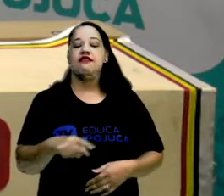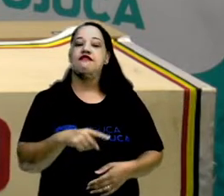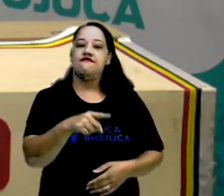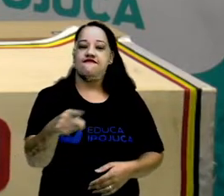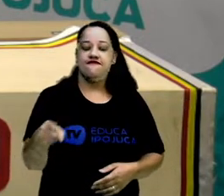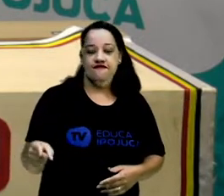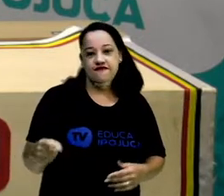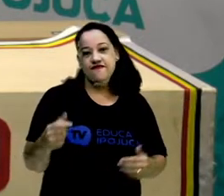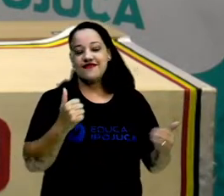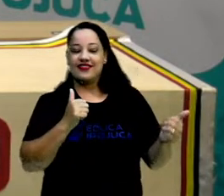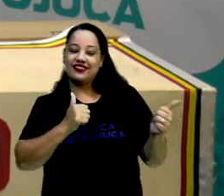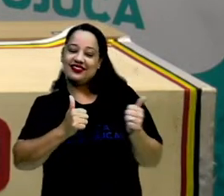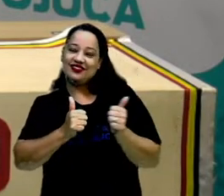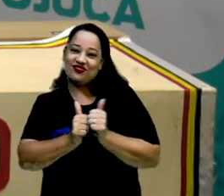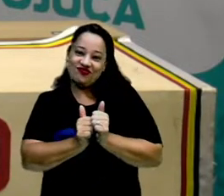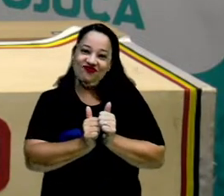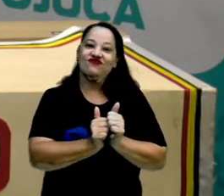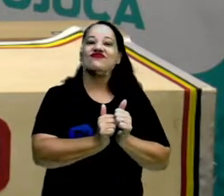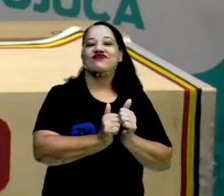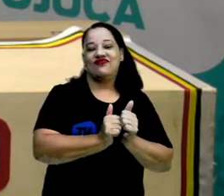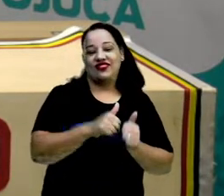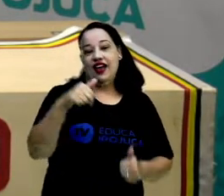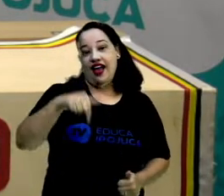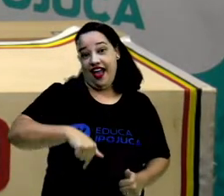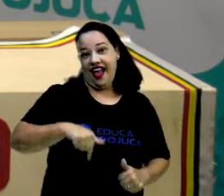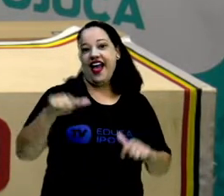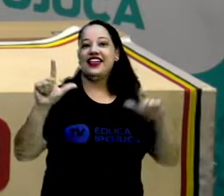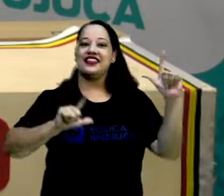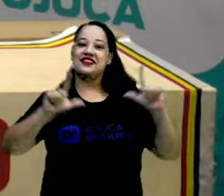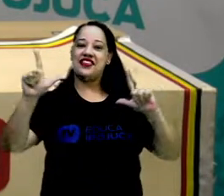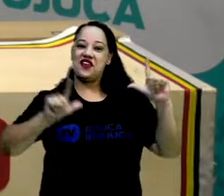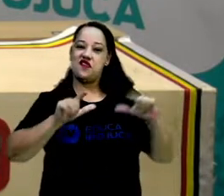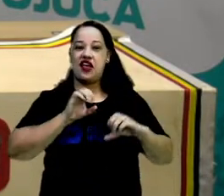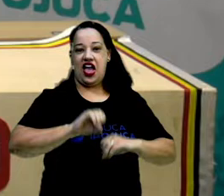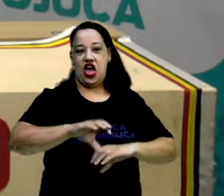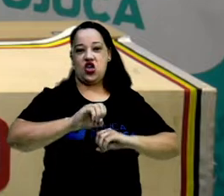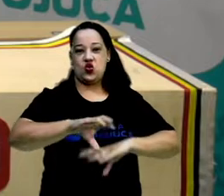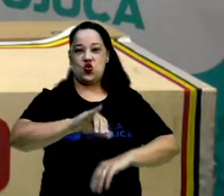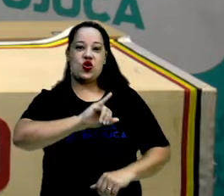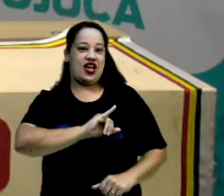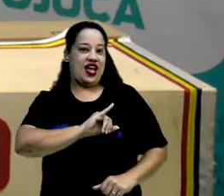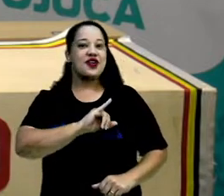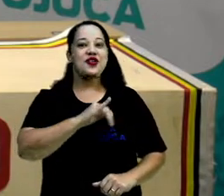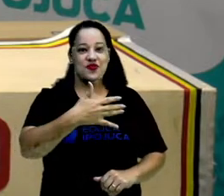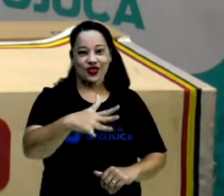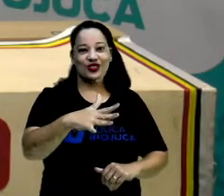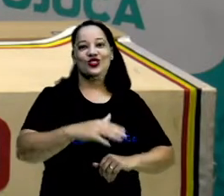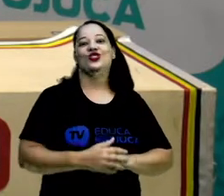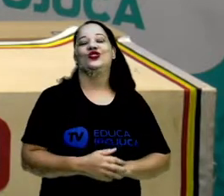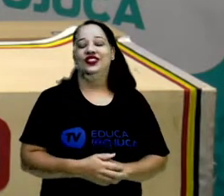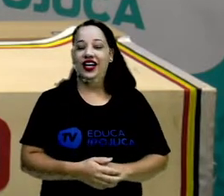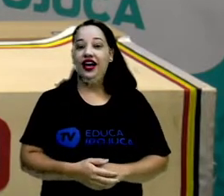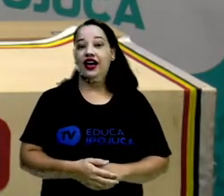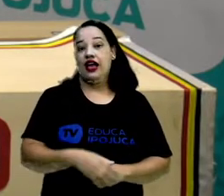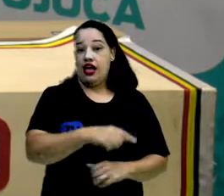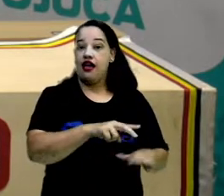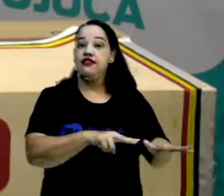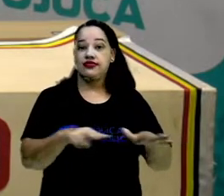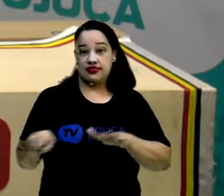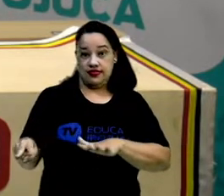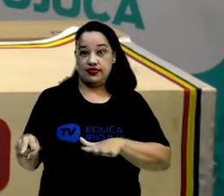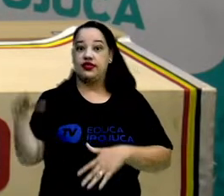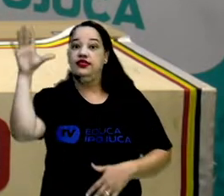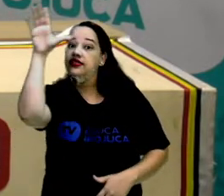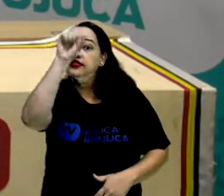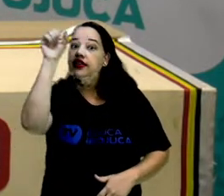acompanhem aí as nossas aulinhas aqui na TV Educa e Pojuca e vamos aprender essa semana sobre